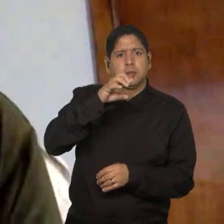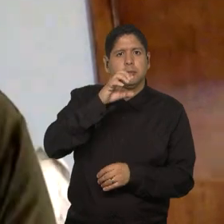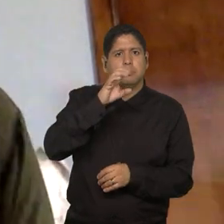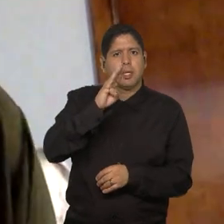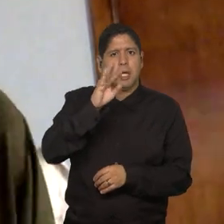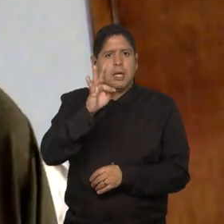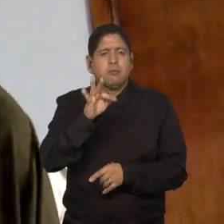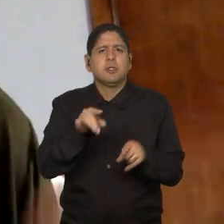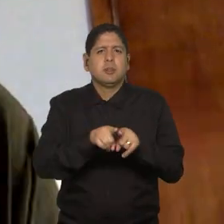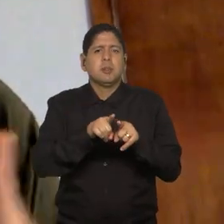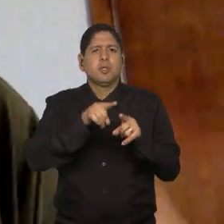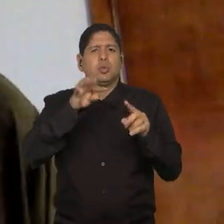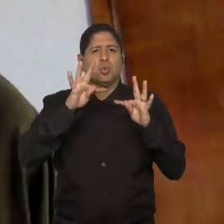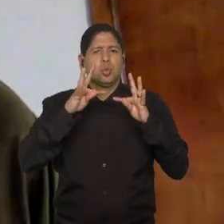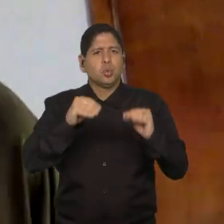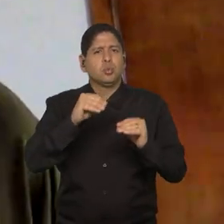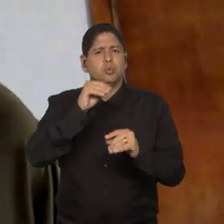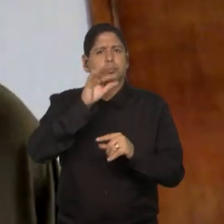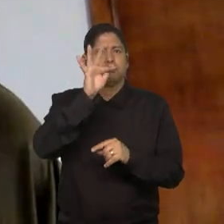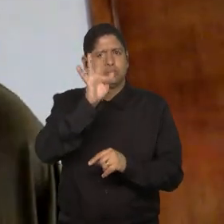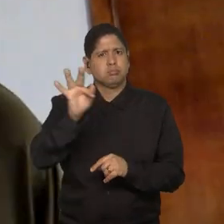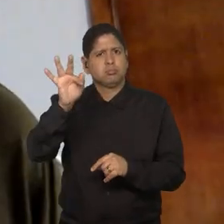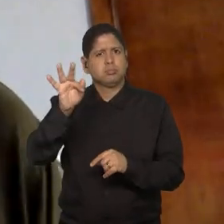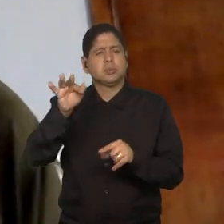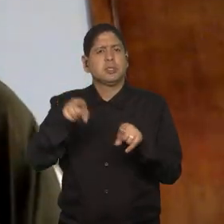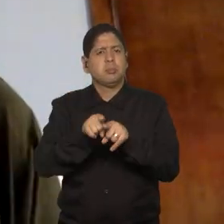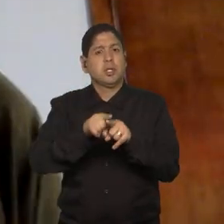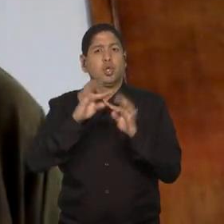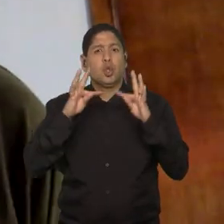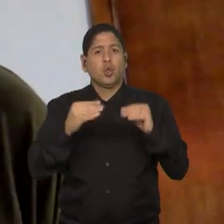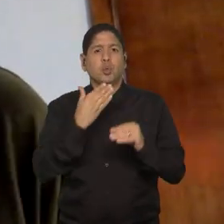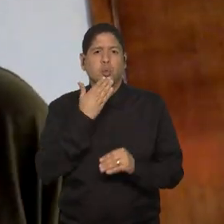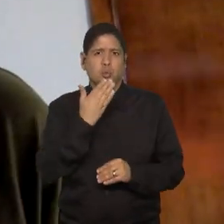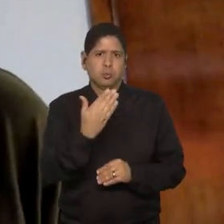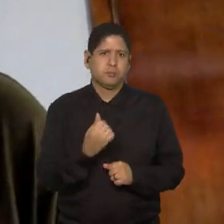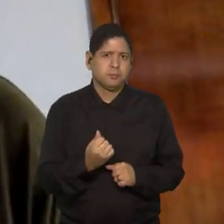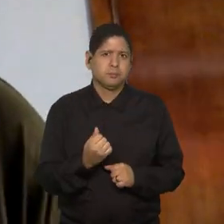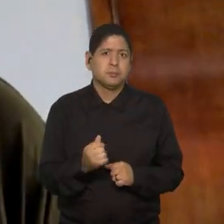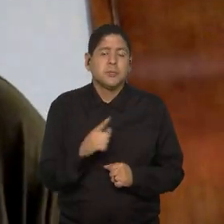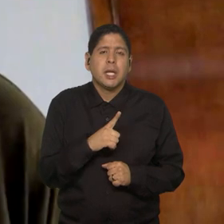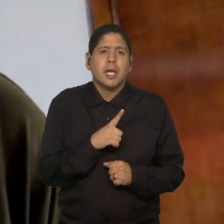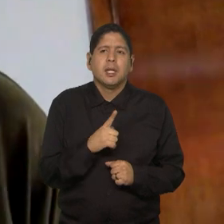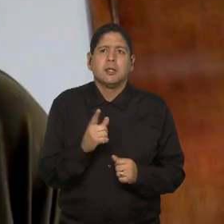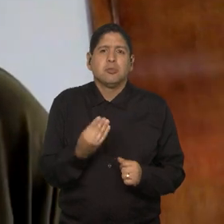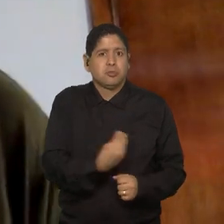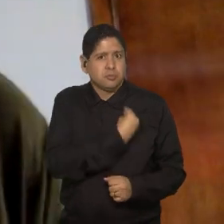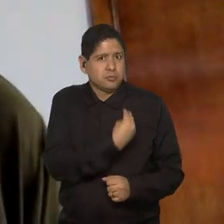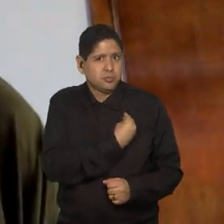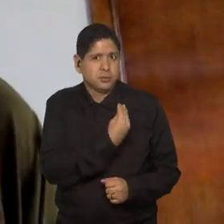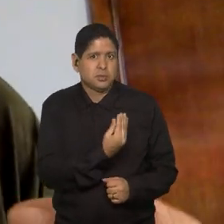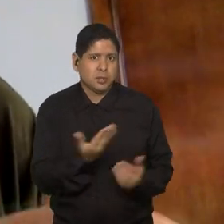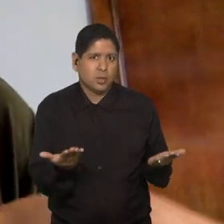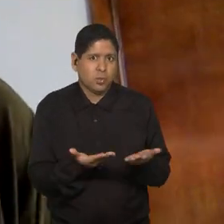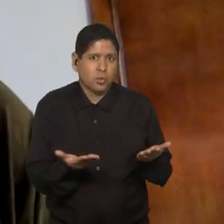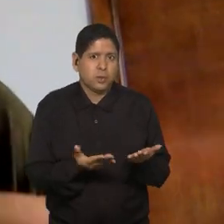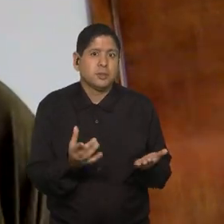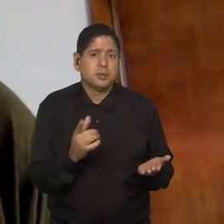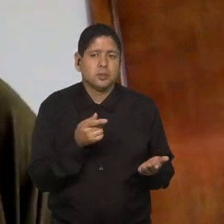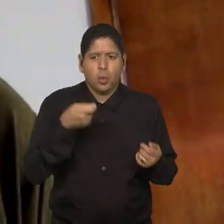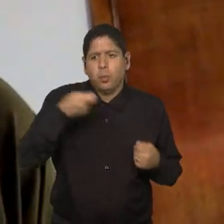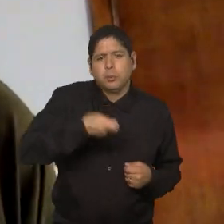em todas as federações e em todos os clubes. Então, já existe uma... algumas